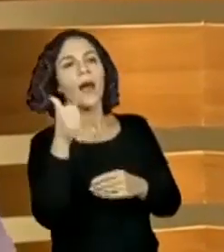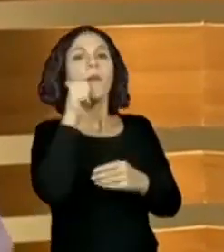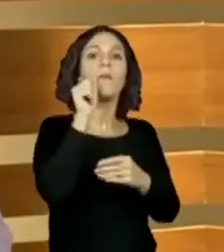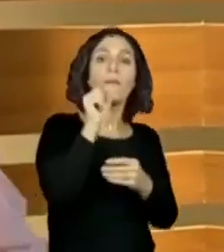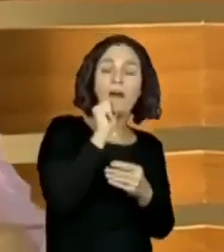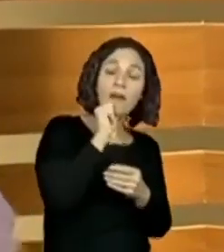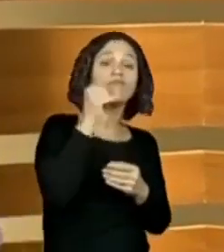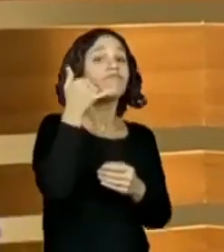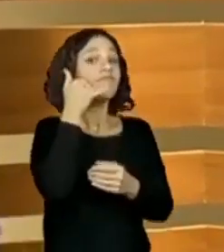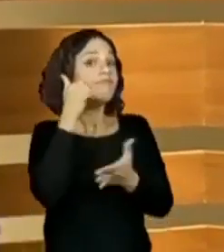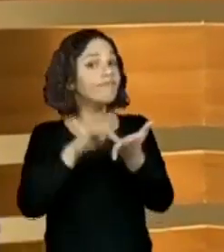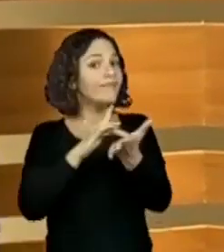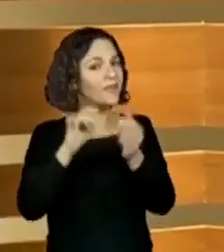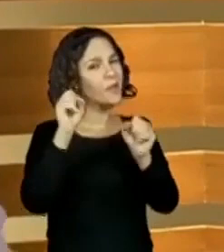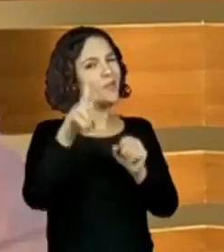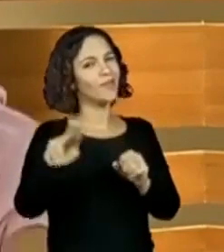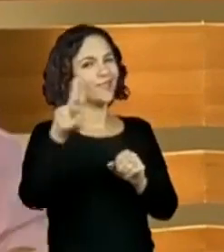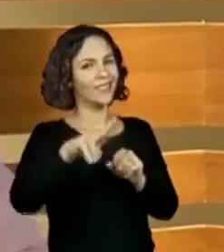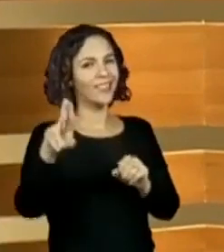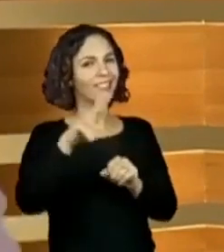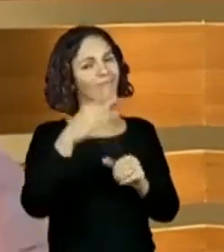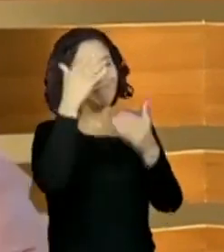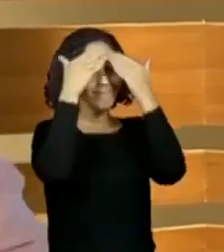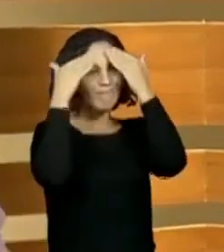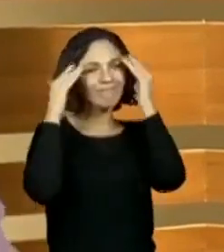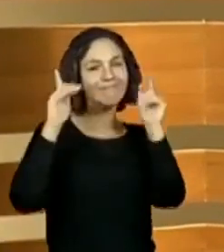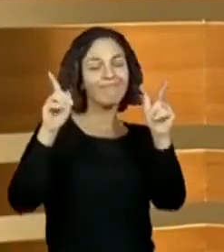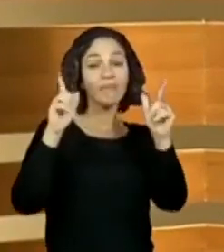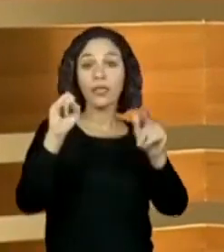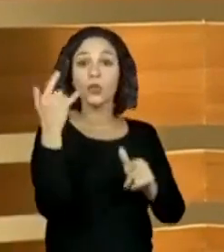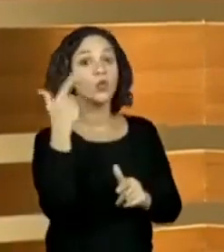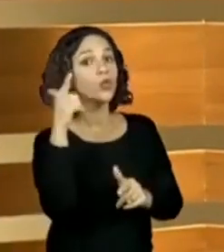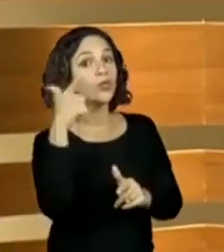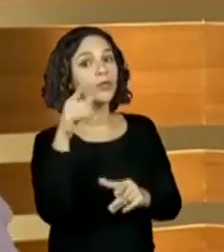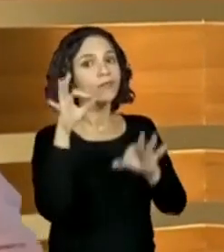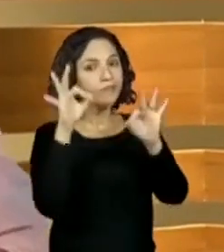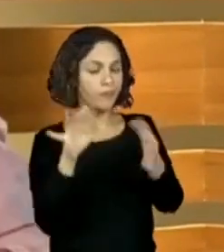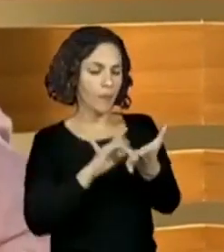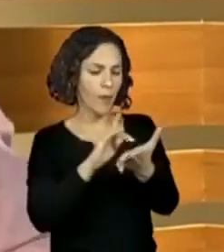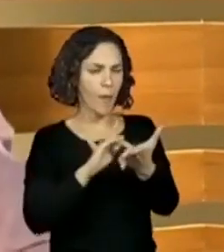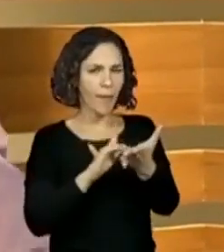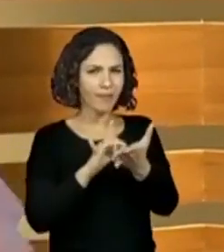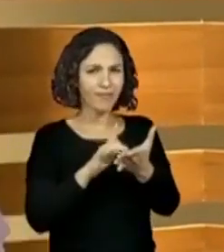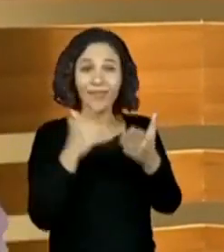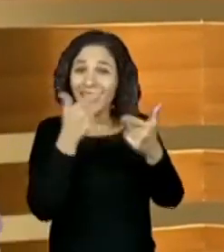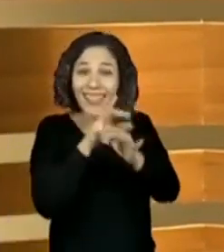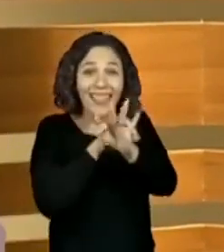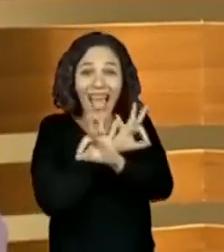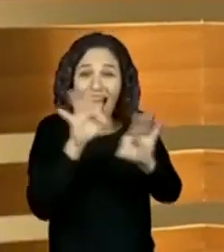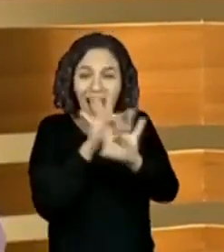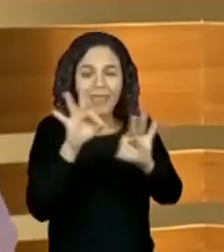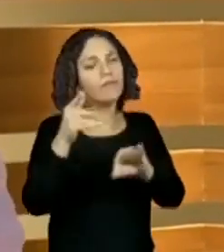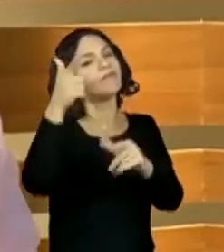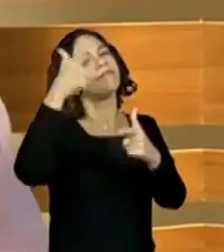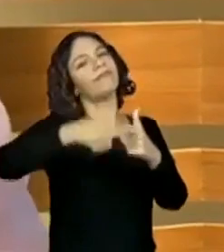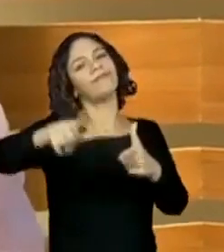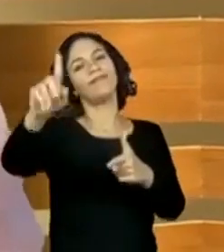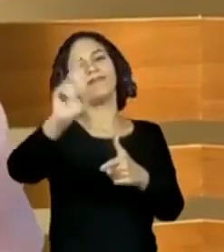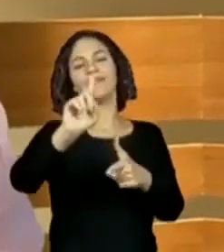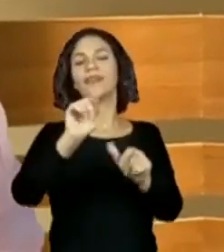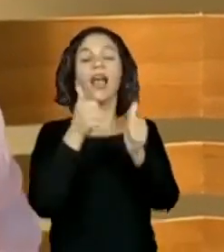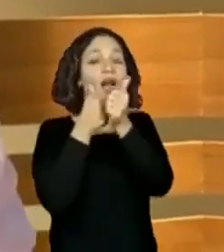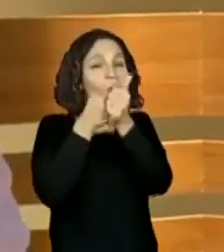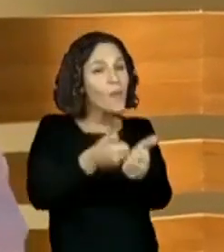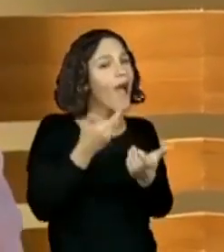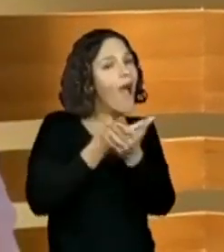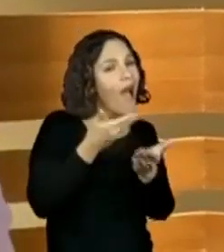mãe. Vai ser super divertido. Se você não tiver uma calculadora aí por perto, não tem problema. É só acompanhar a aula que vai dar